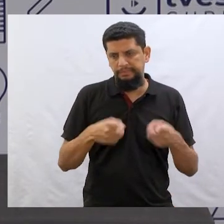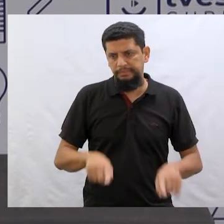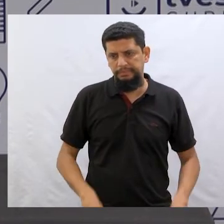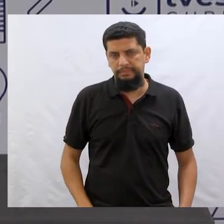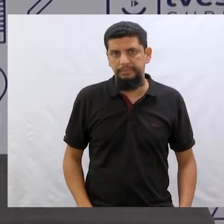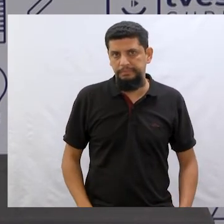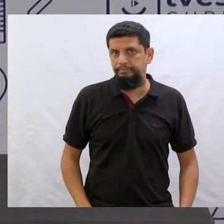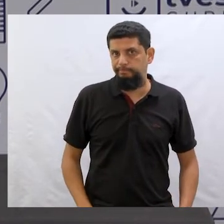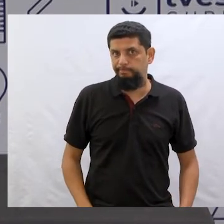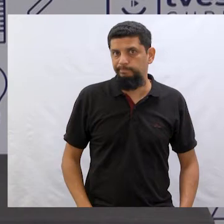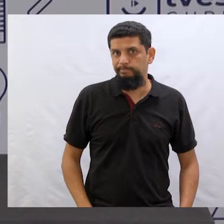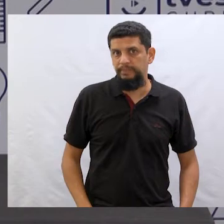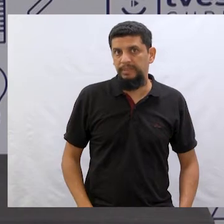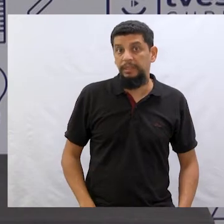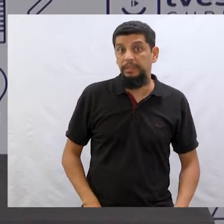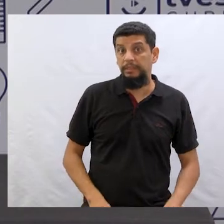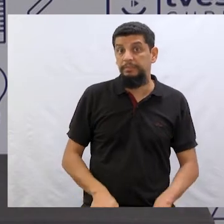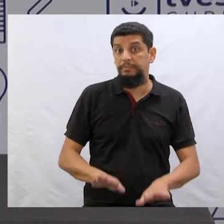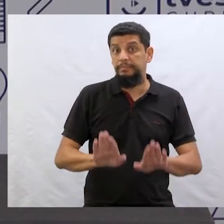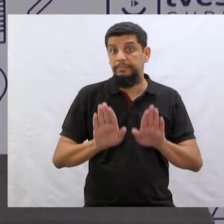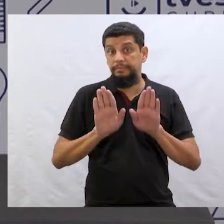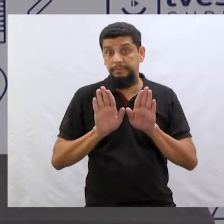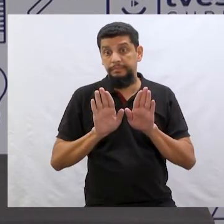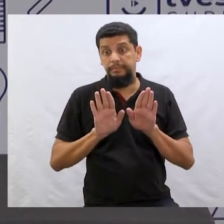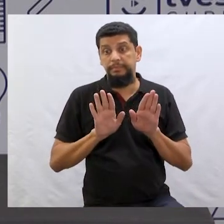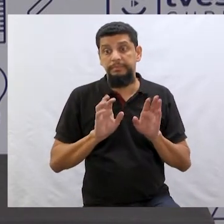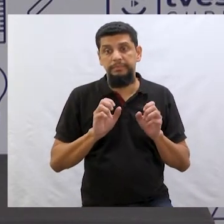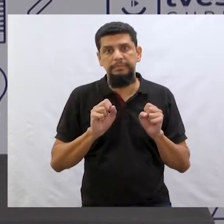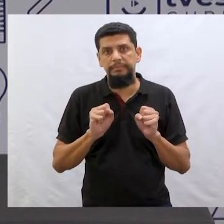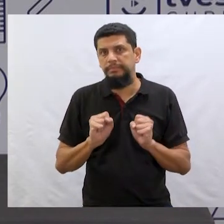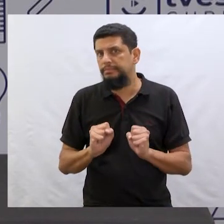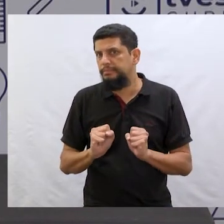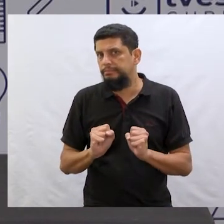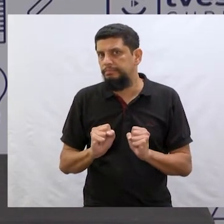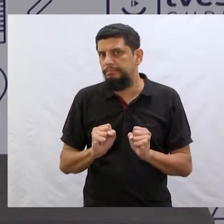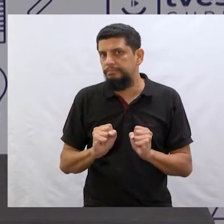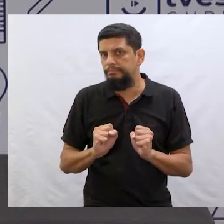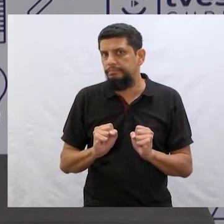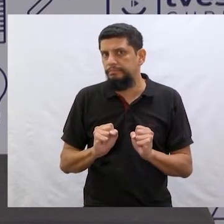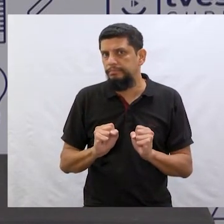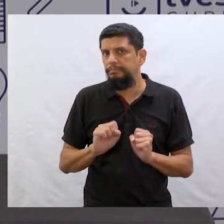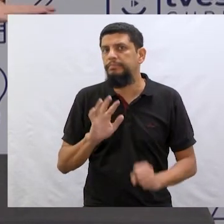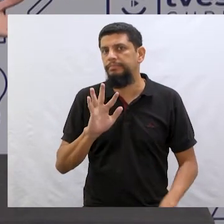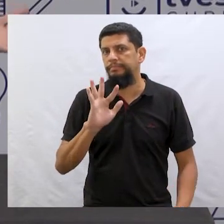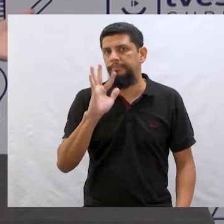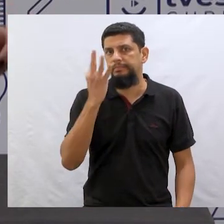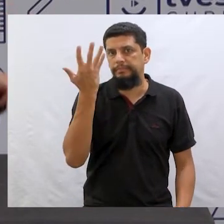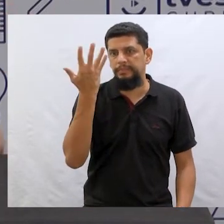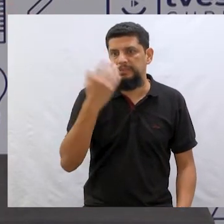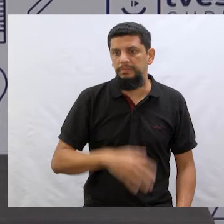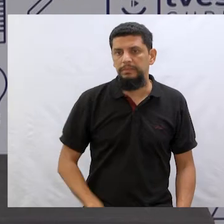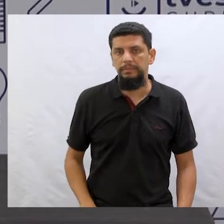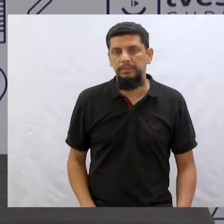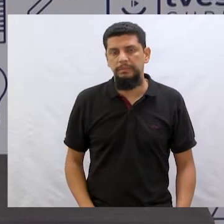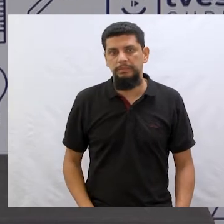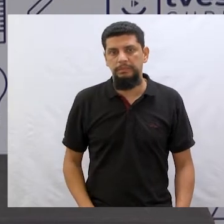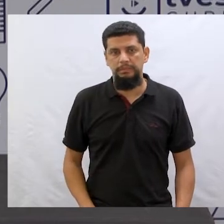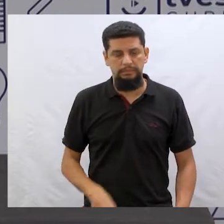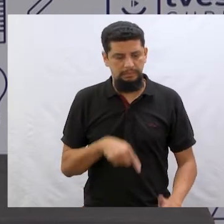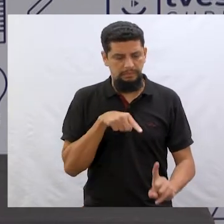todas que tem lá, não tem nenhuma de Zulrei. Então, o que poderia estar acontecendo?